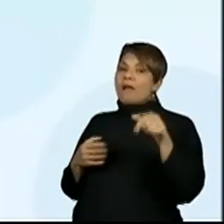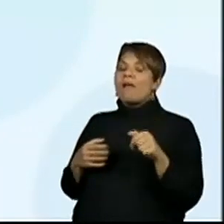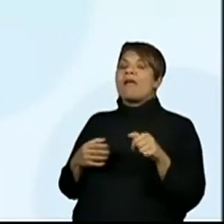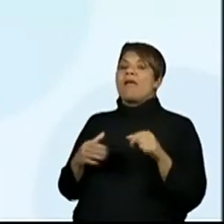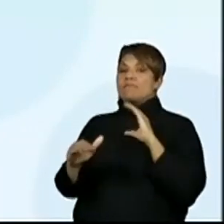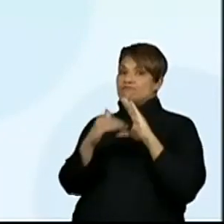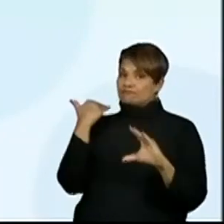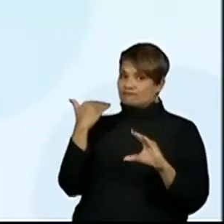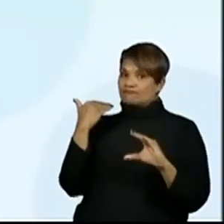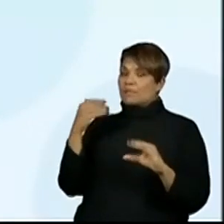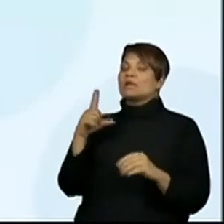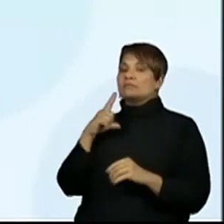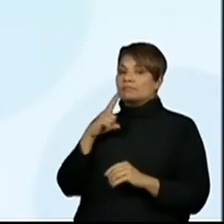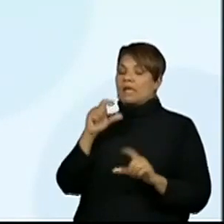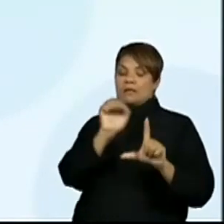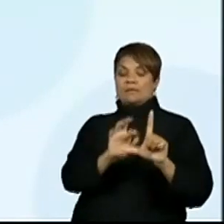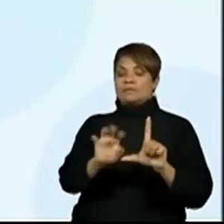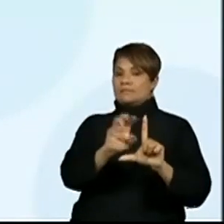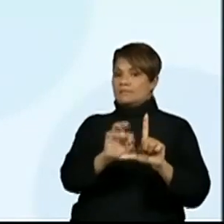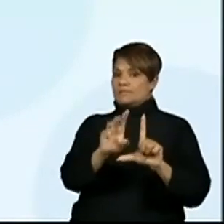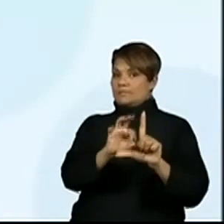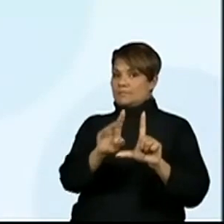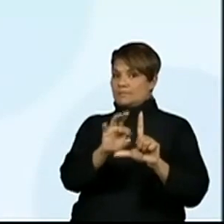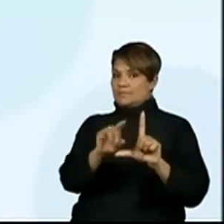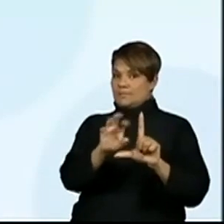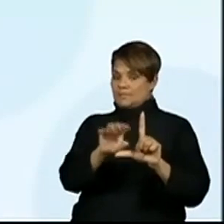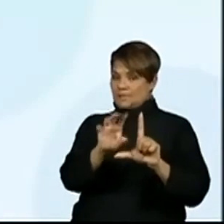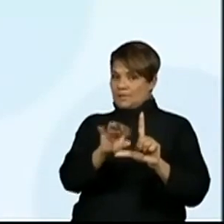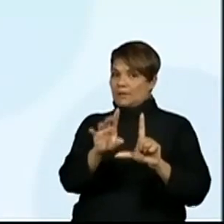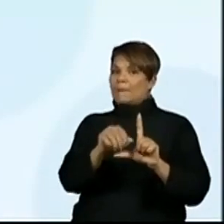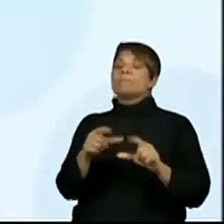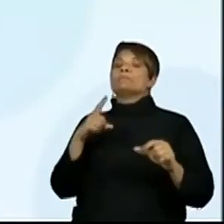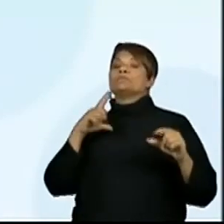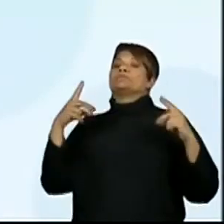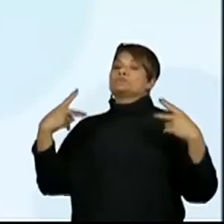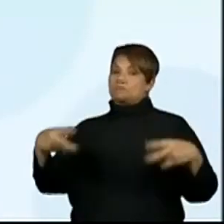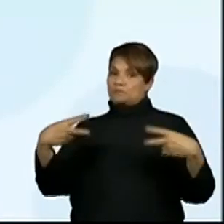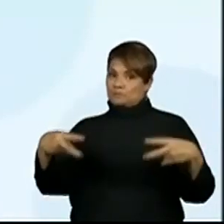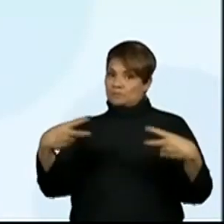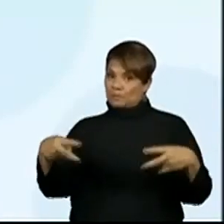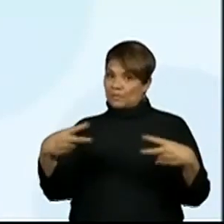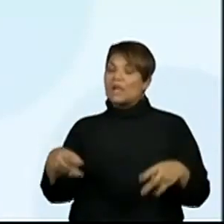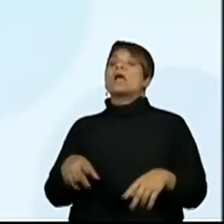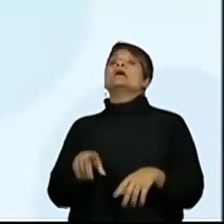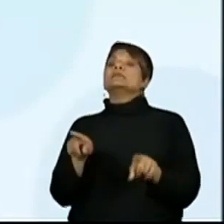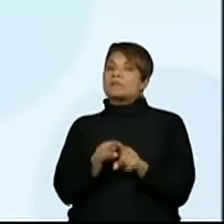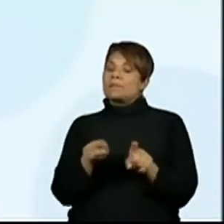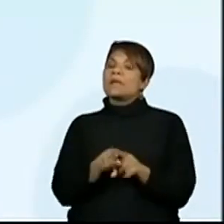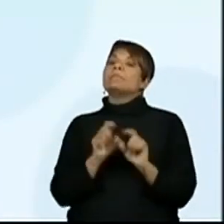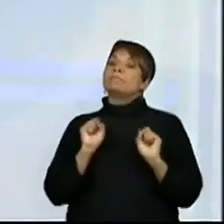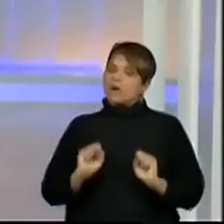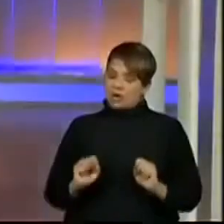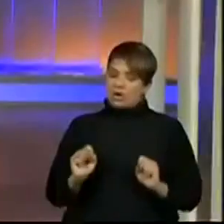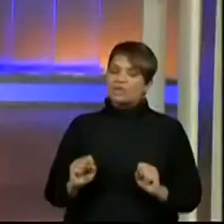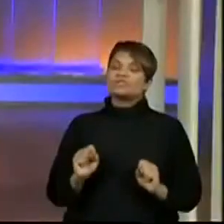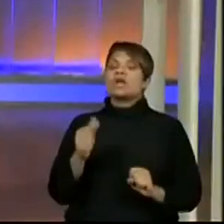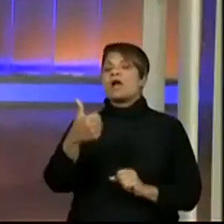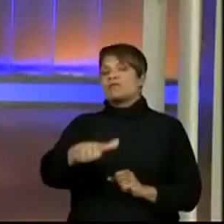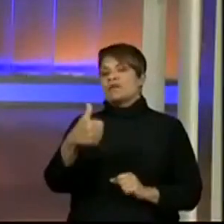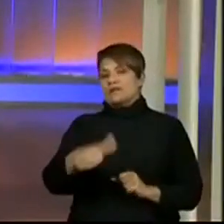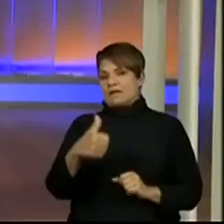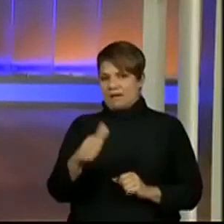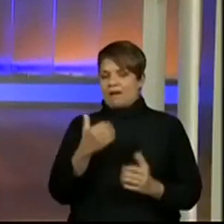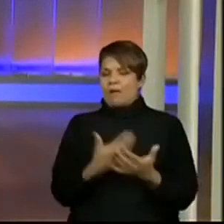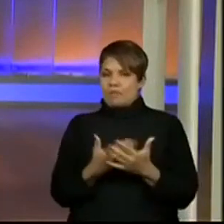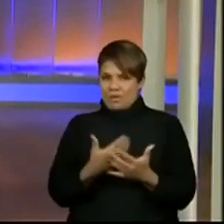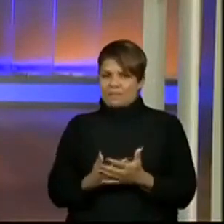na tela o QR Code, um link para que vocês possam avaliar as nossas aulas.